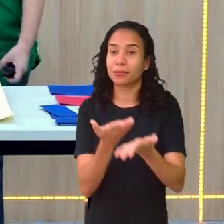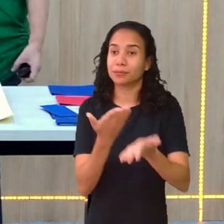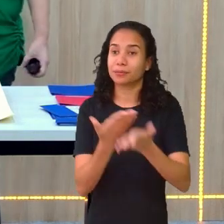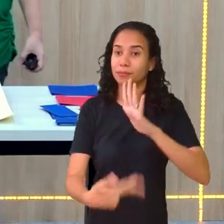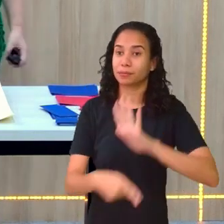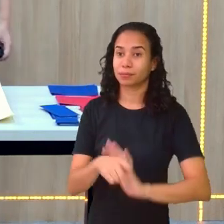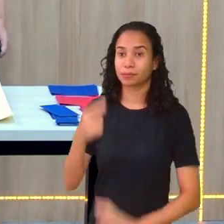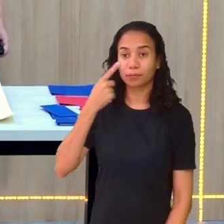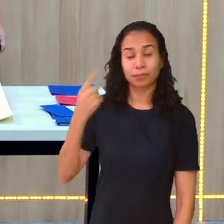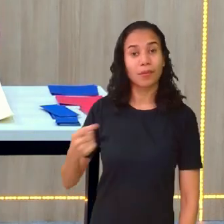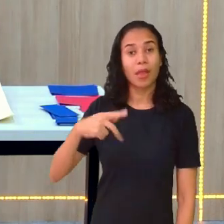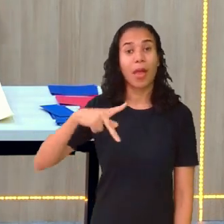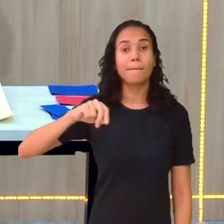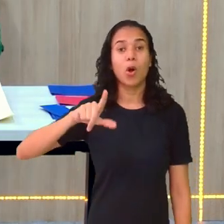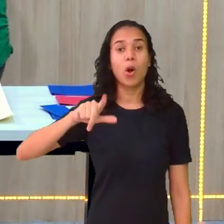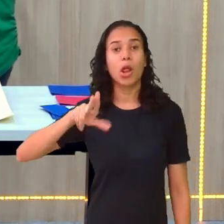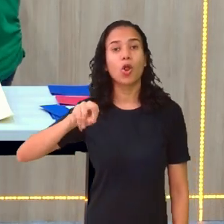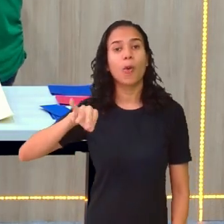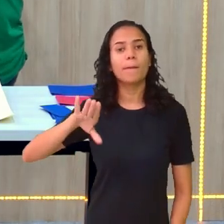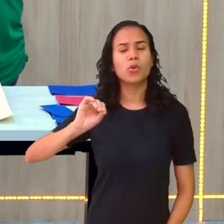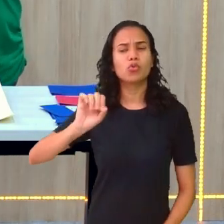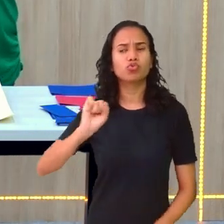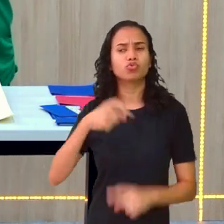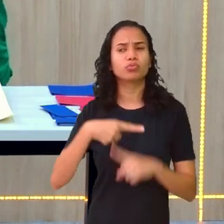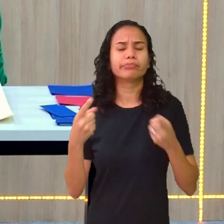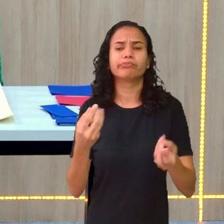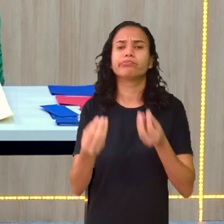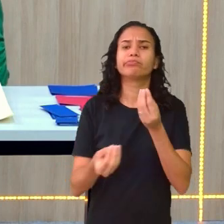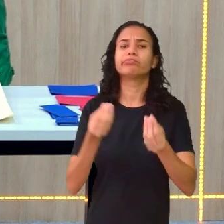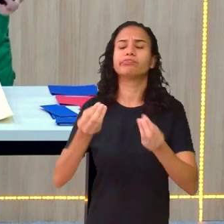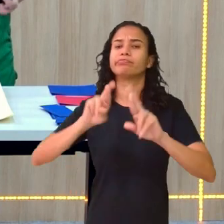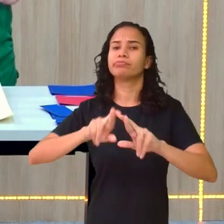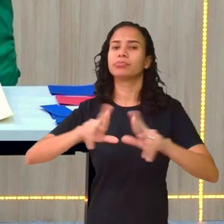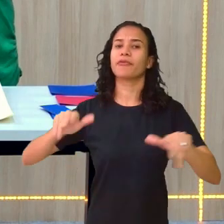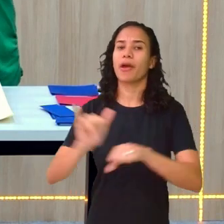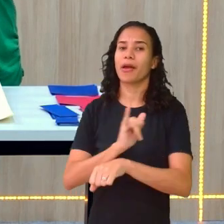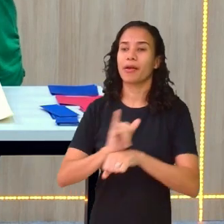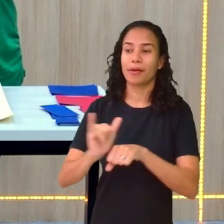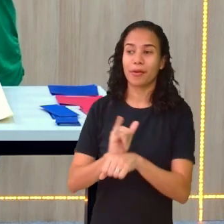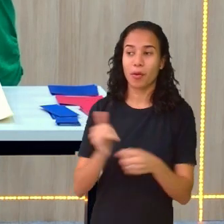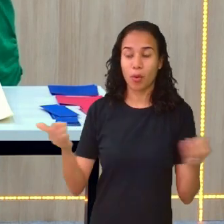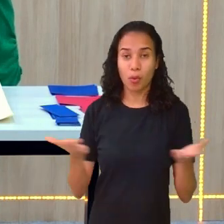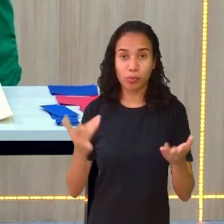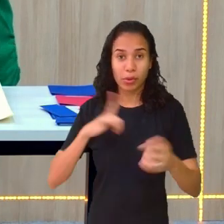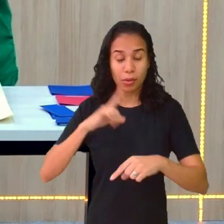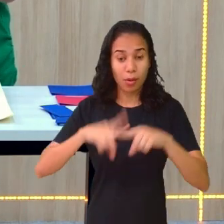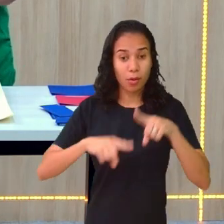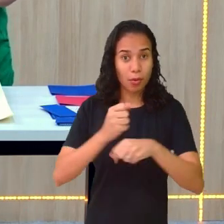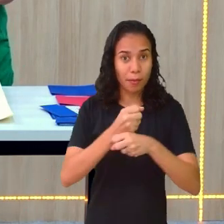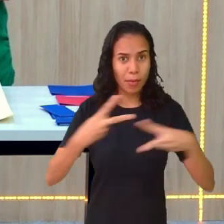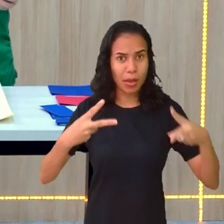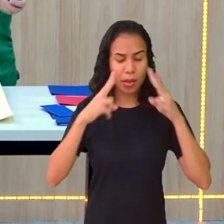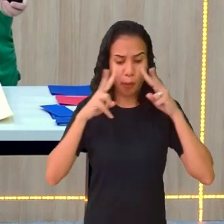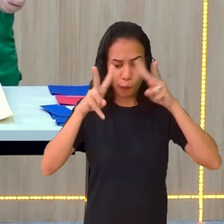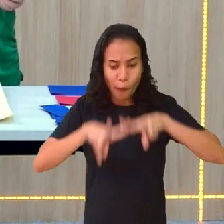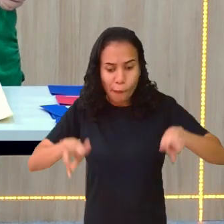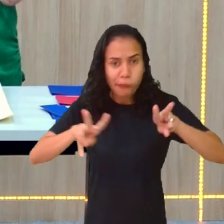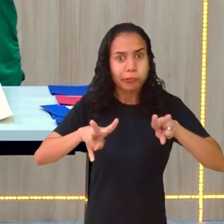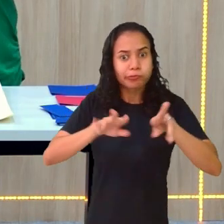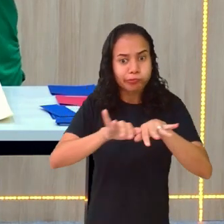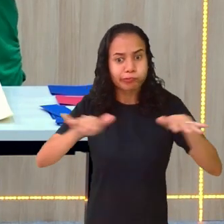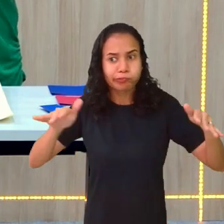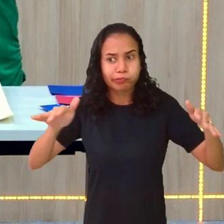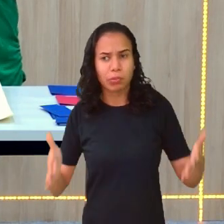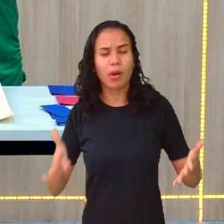de polinômios, mas a gente vai dar continuidade de uma maneira diferente, a gente trouxe um material manipulativo, né?